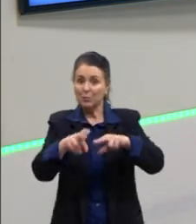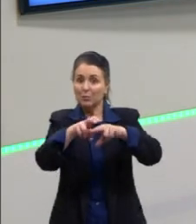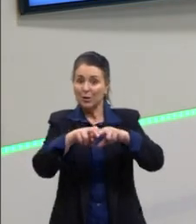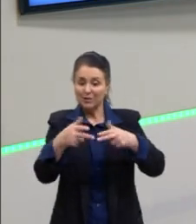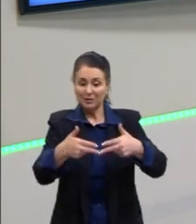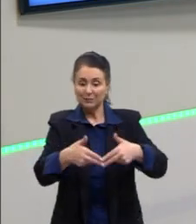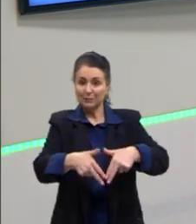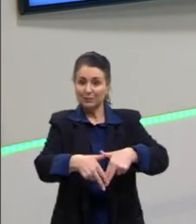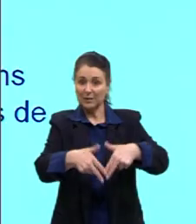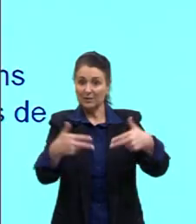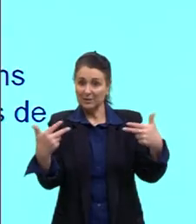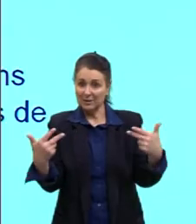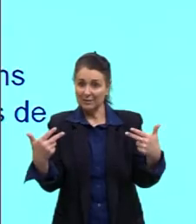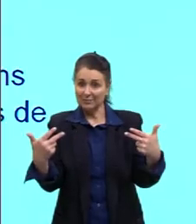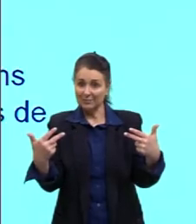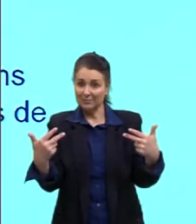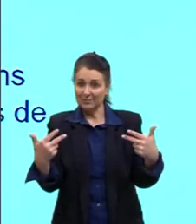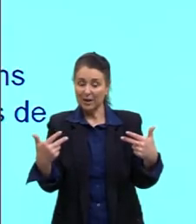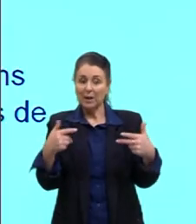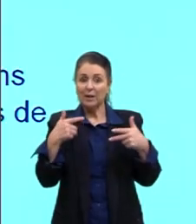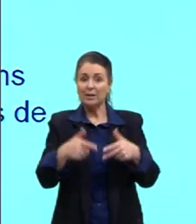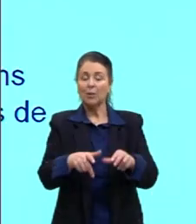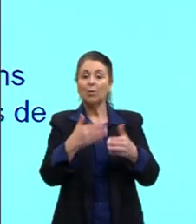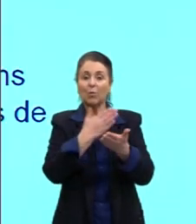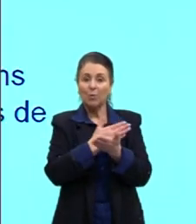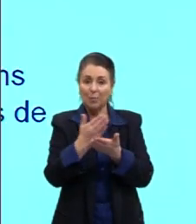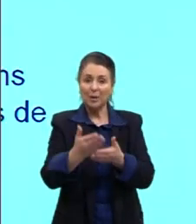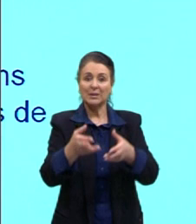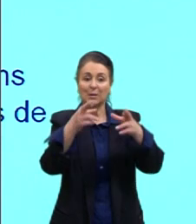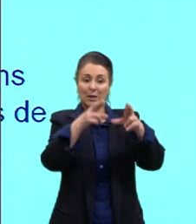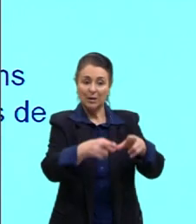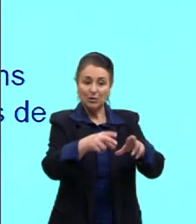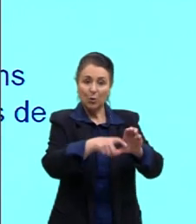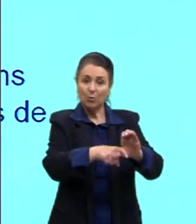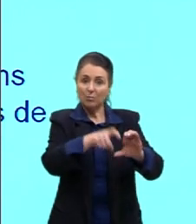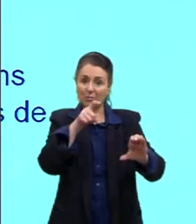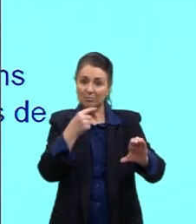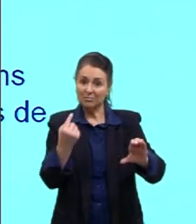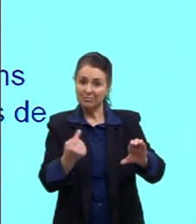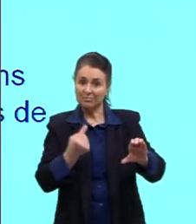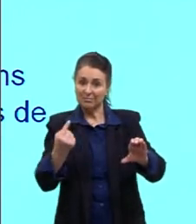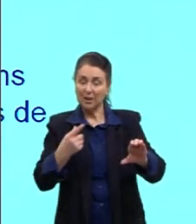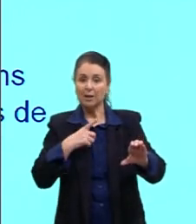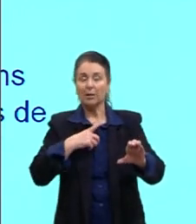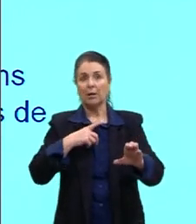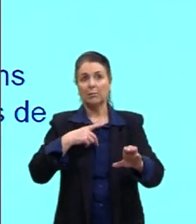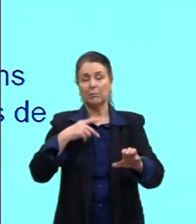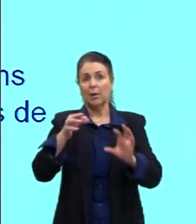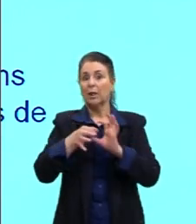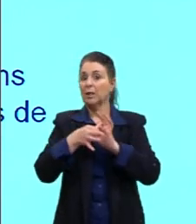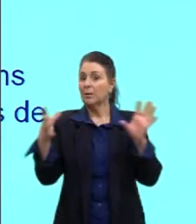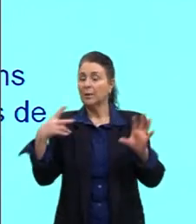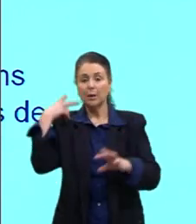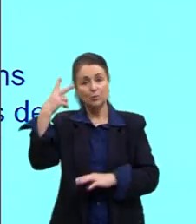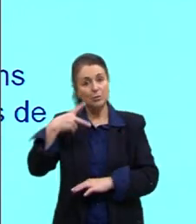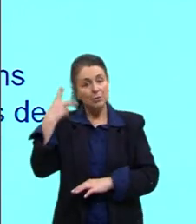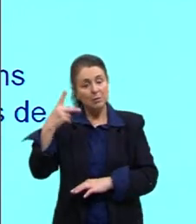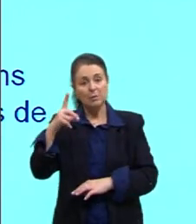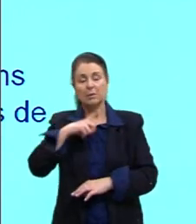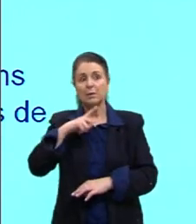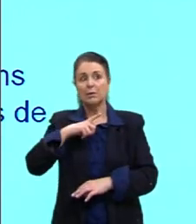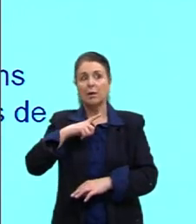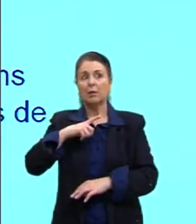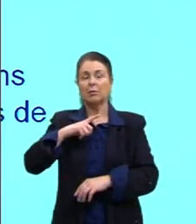minorias, né, e aí, então, vai se tornar uma região autônoma, tá? Então, possui uma liberdade política, segue algumas